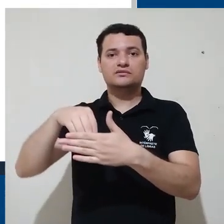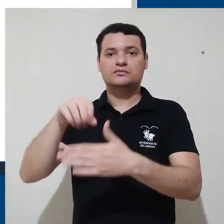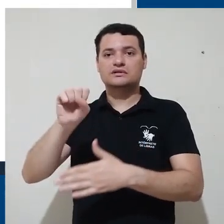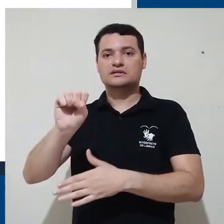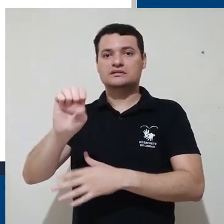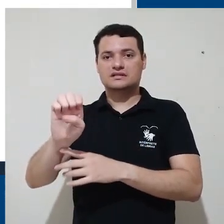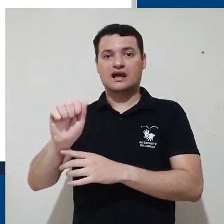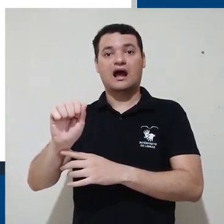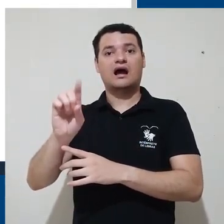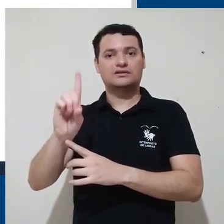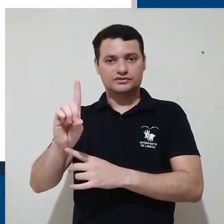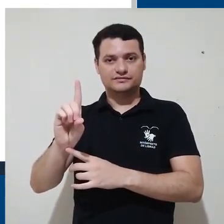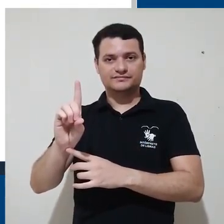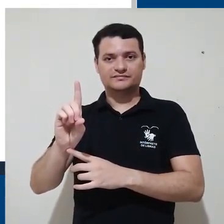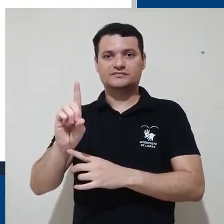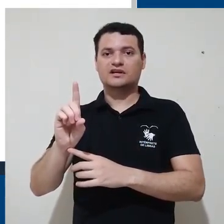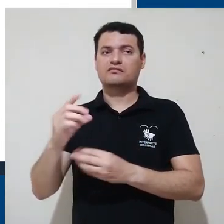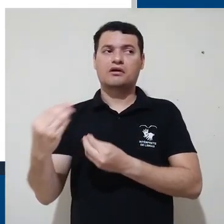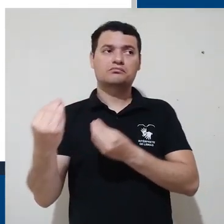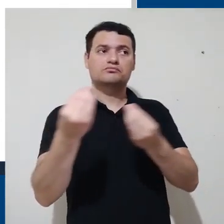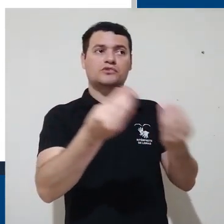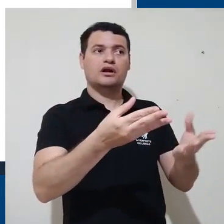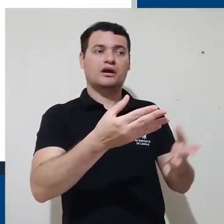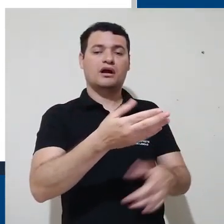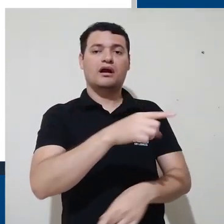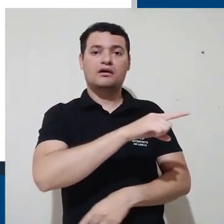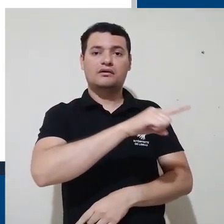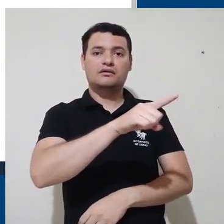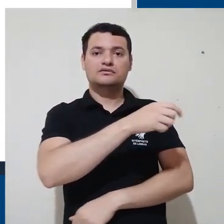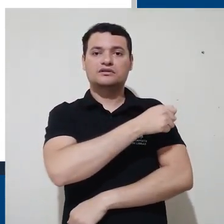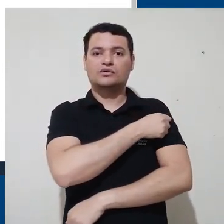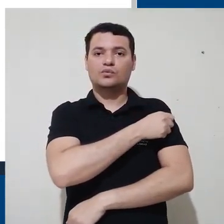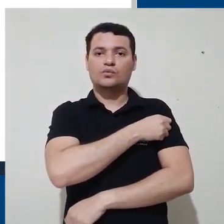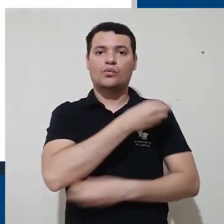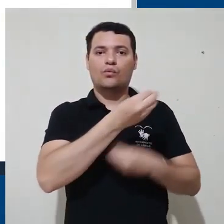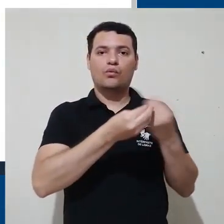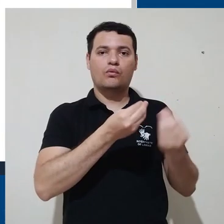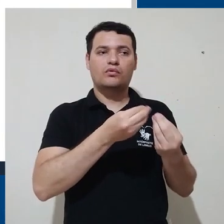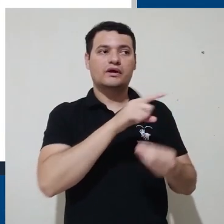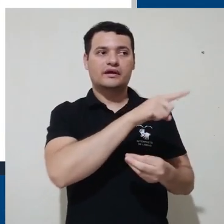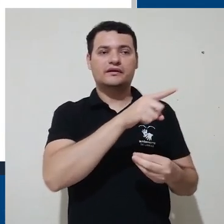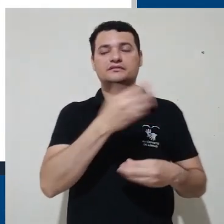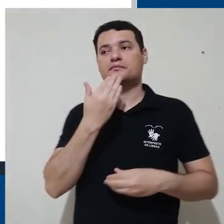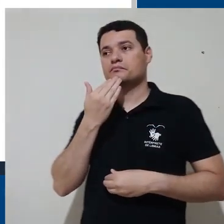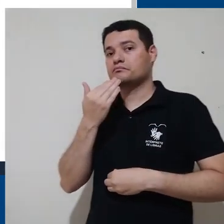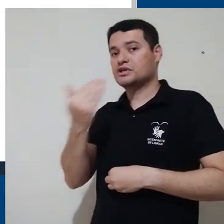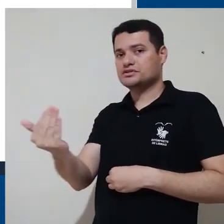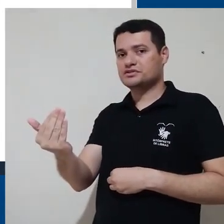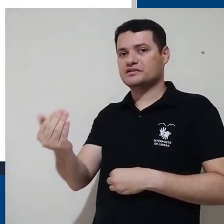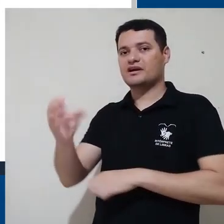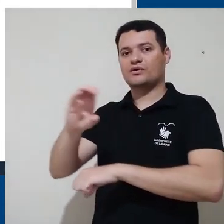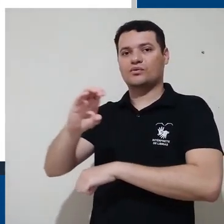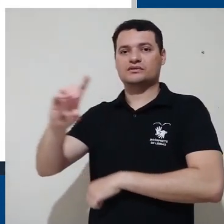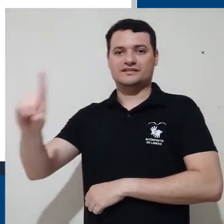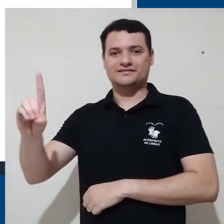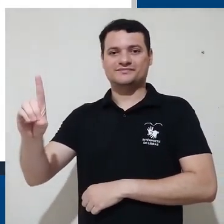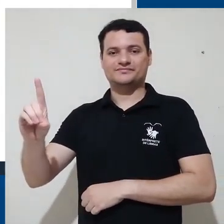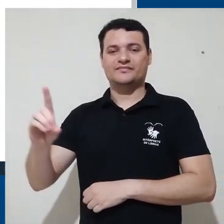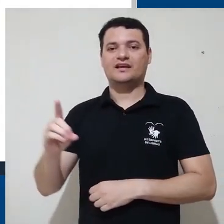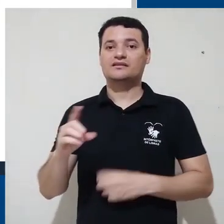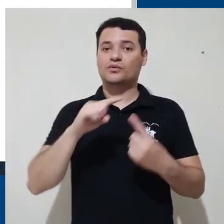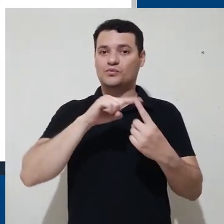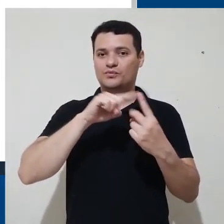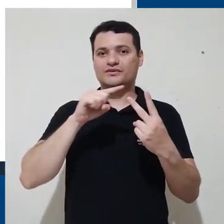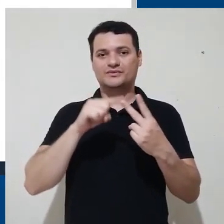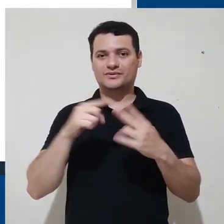cursos é feito aqui dentro da própria SEAT e vai ser entregue aos usuários por solicitação às coordenações.